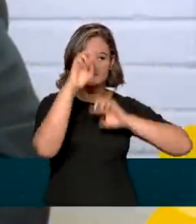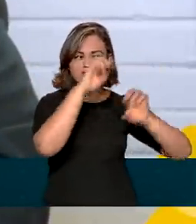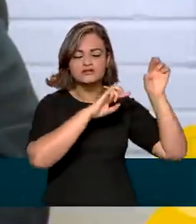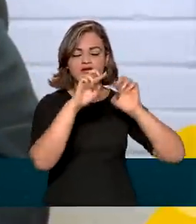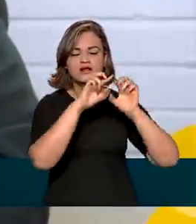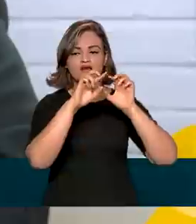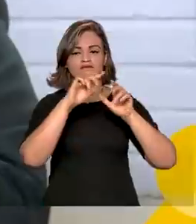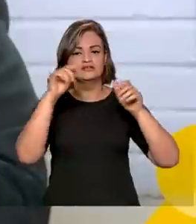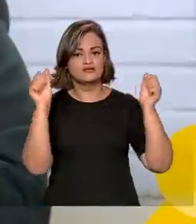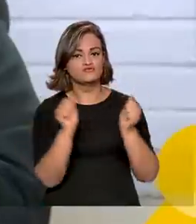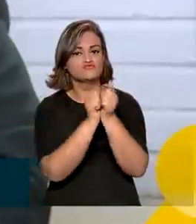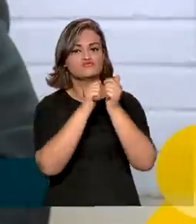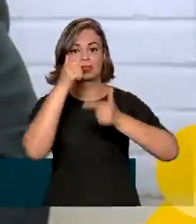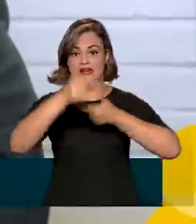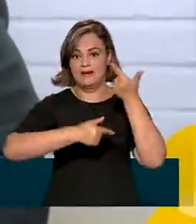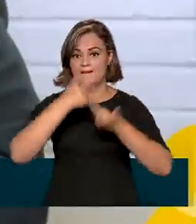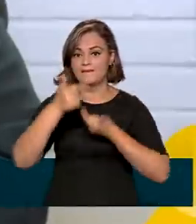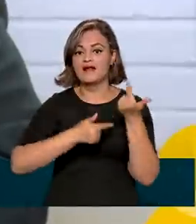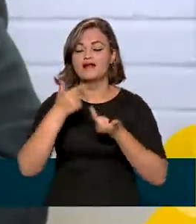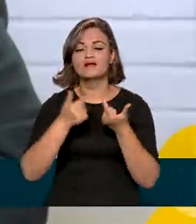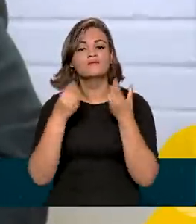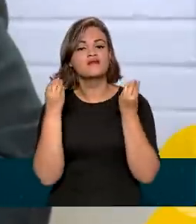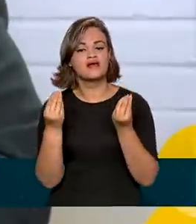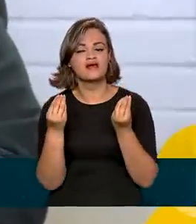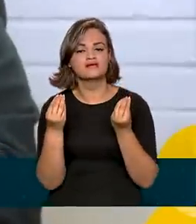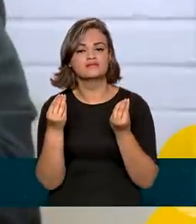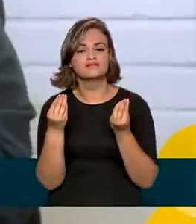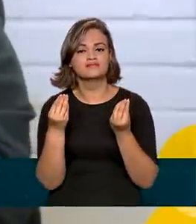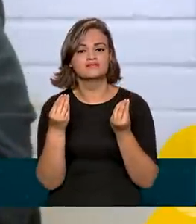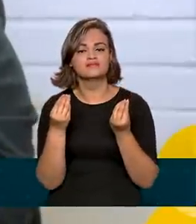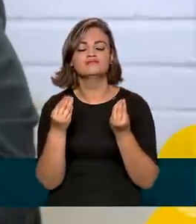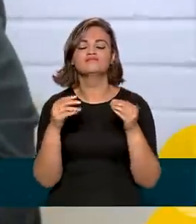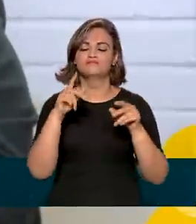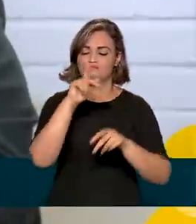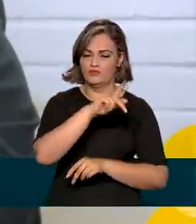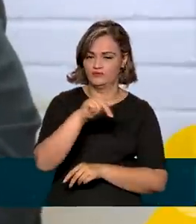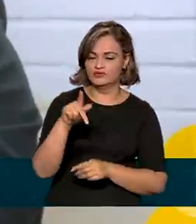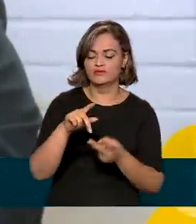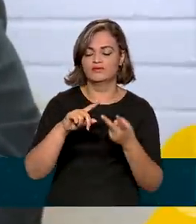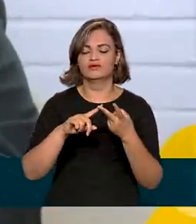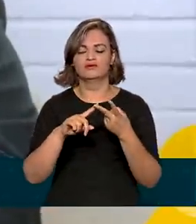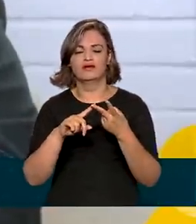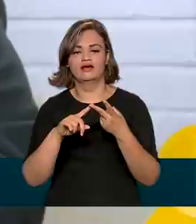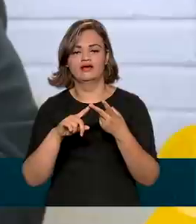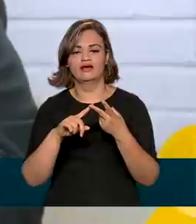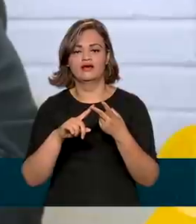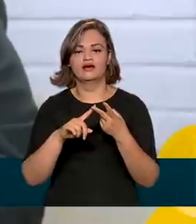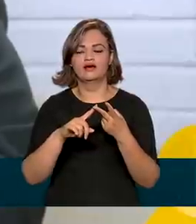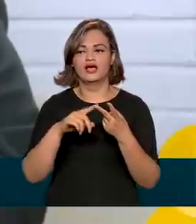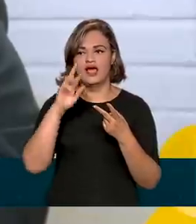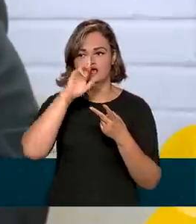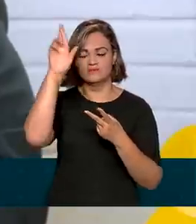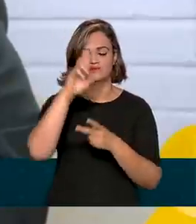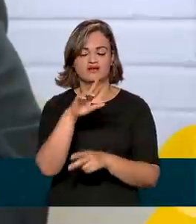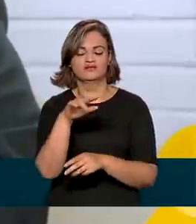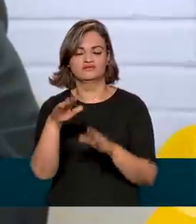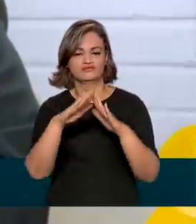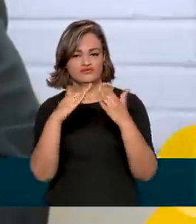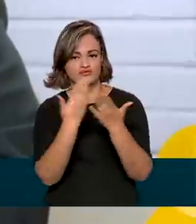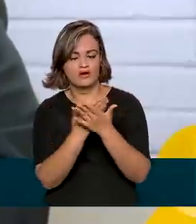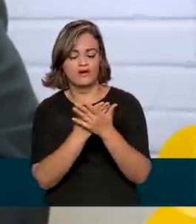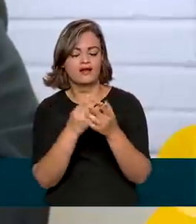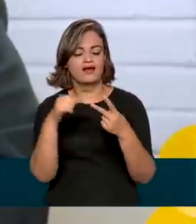juntas em parceria com os professores, com os dirigentes das escolas,